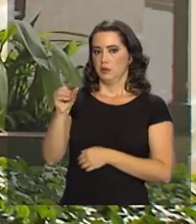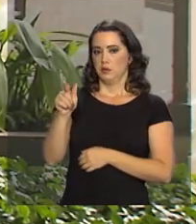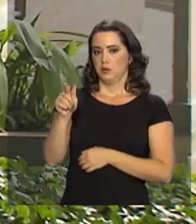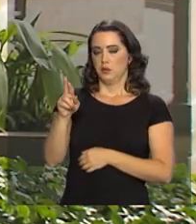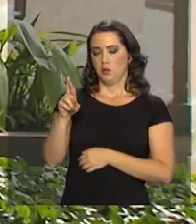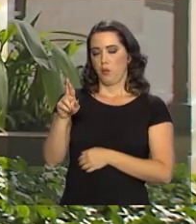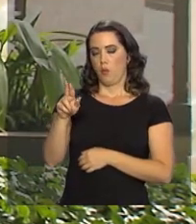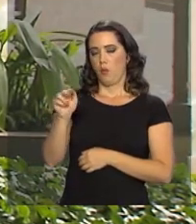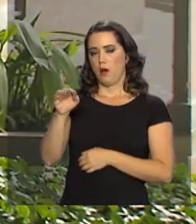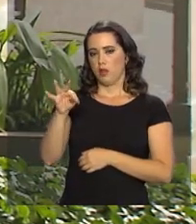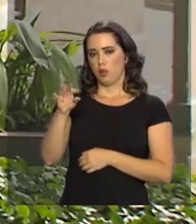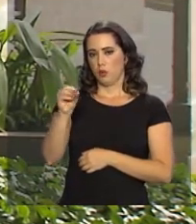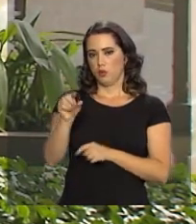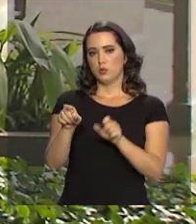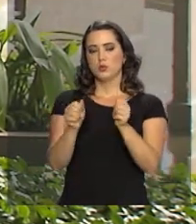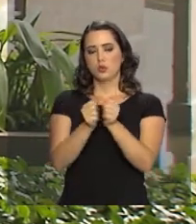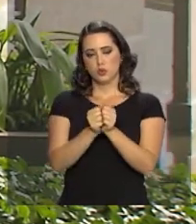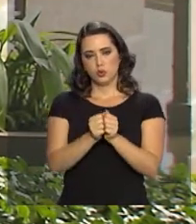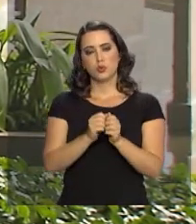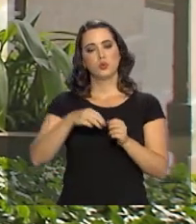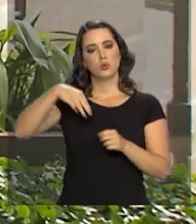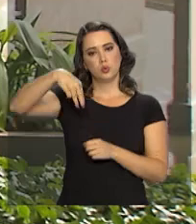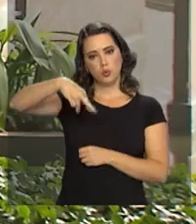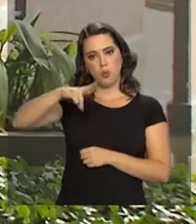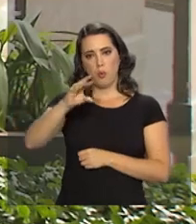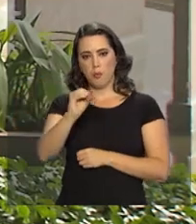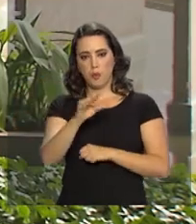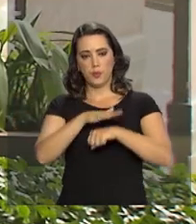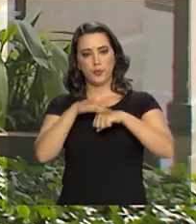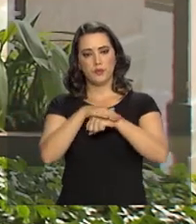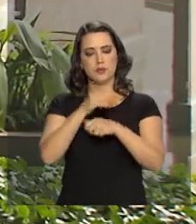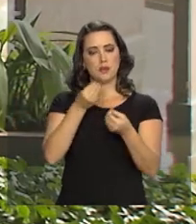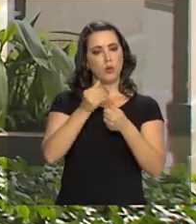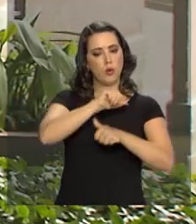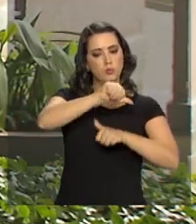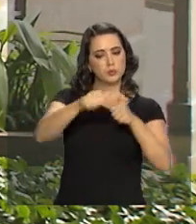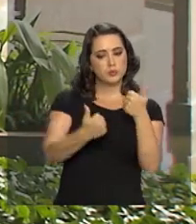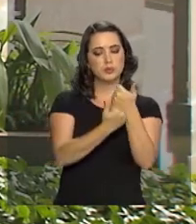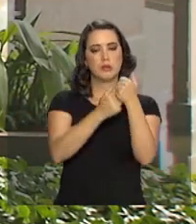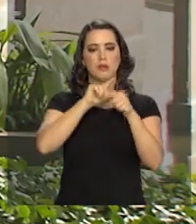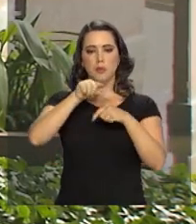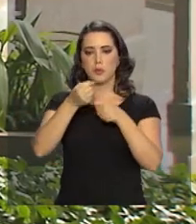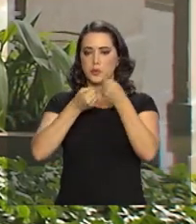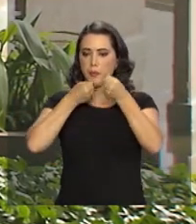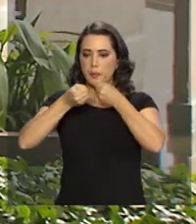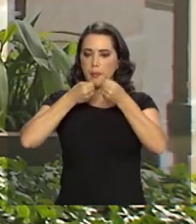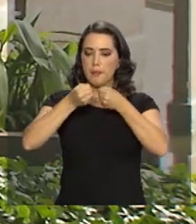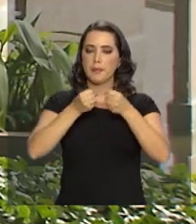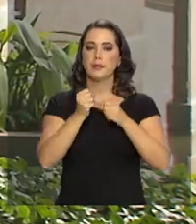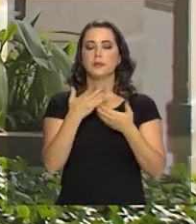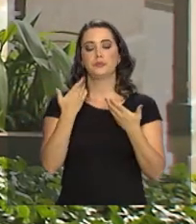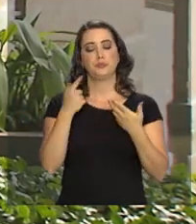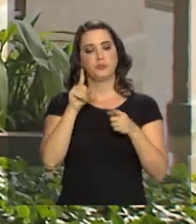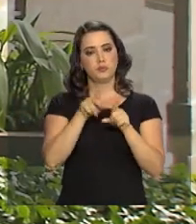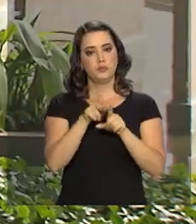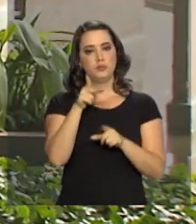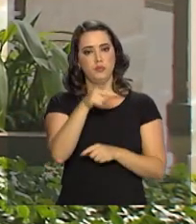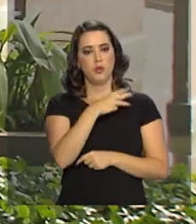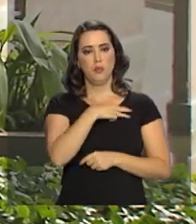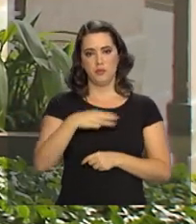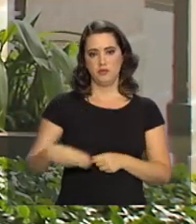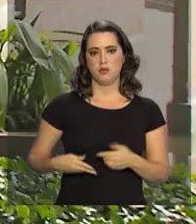conversaram sobre o processo de transição na área. Após o encontro, eles falaram com a imprensa. Torquato Jardim desejou